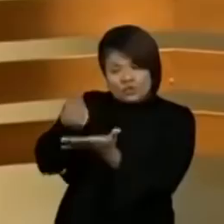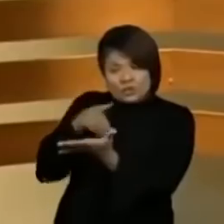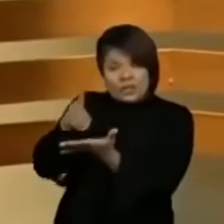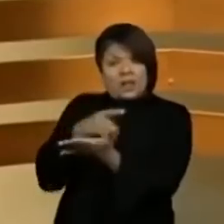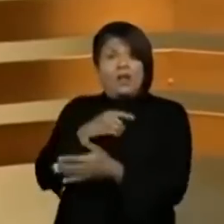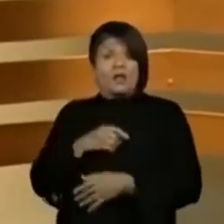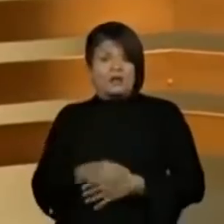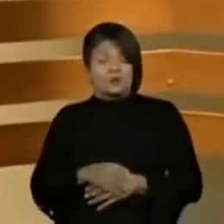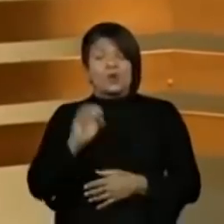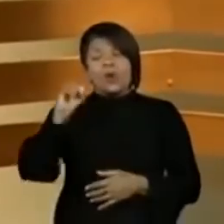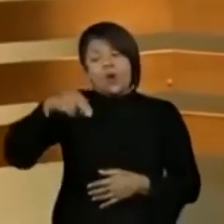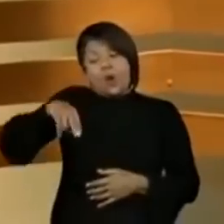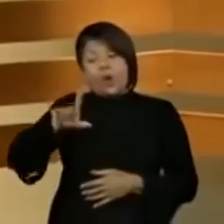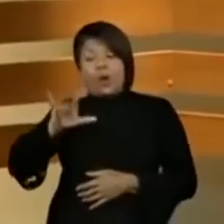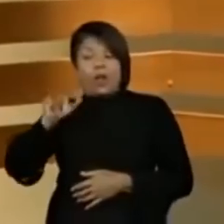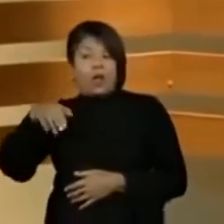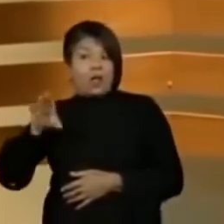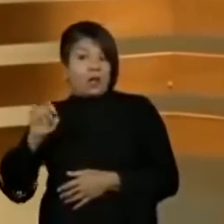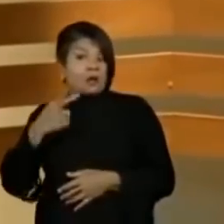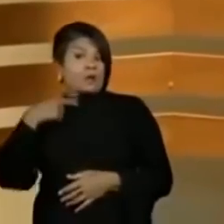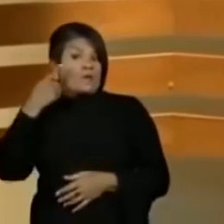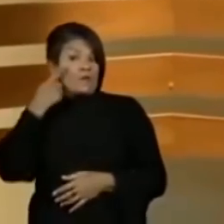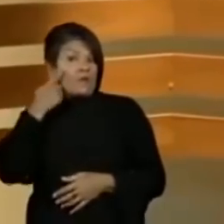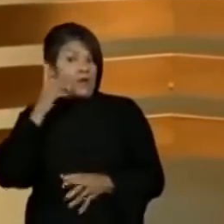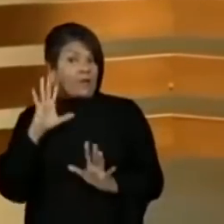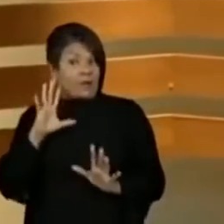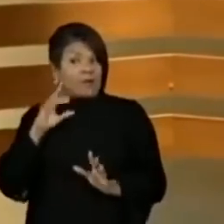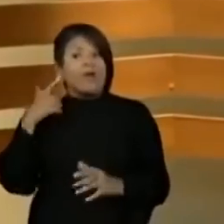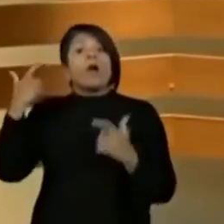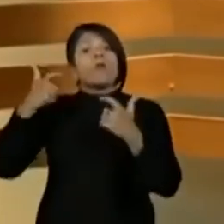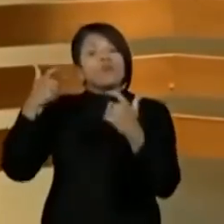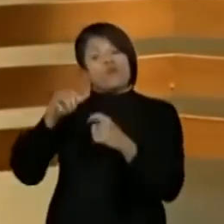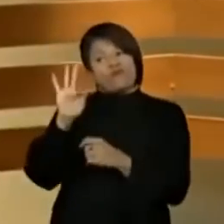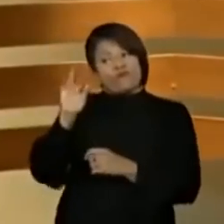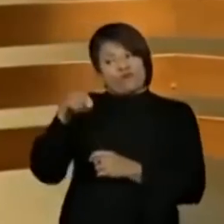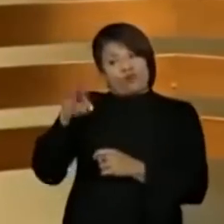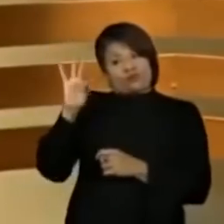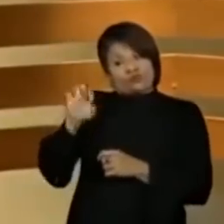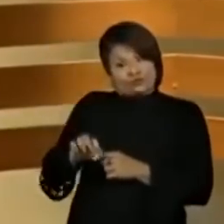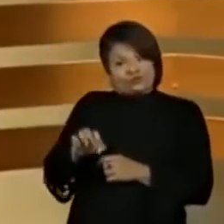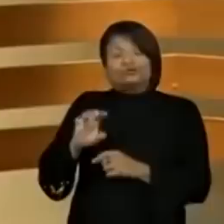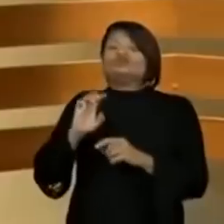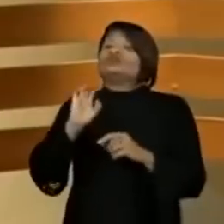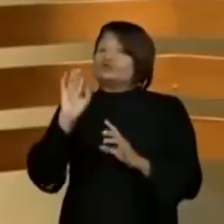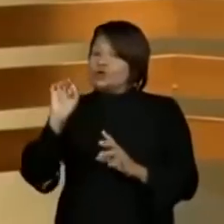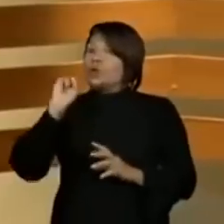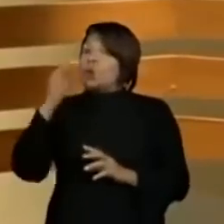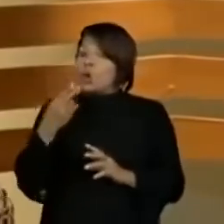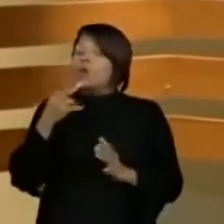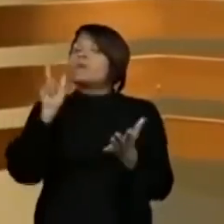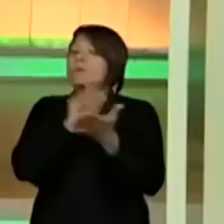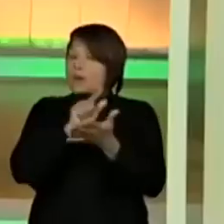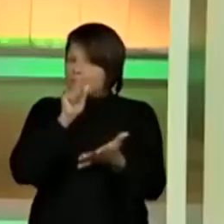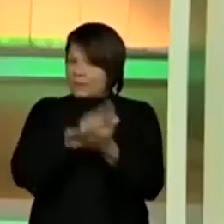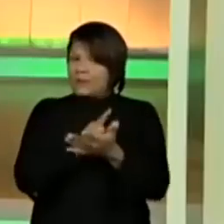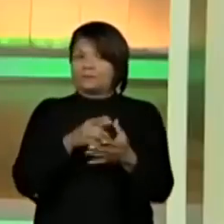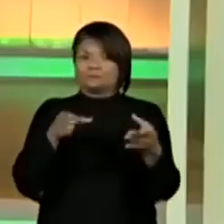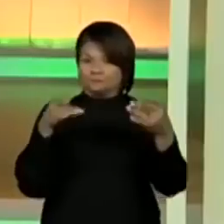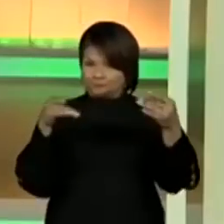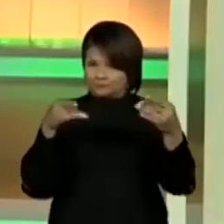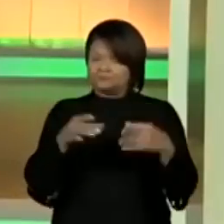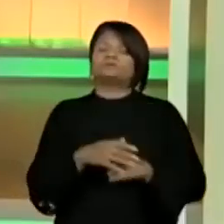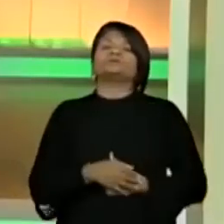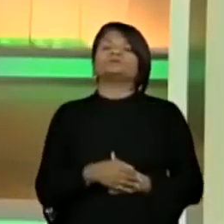online, toma cuidado, né? Veja sempre a fonte desse dicionário quando online ou um dicionário físico. E aí, sofisticado?